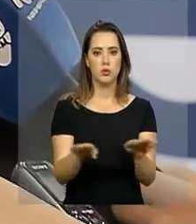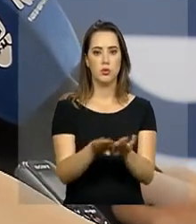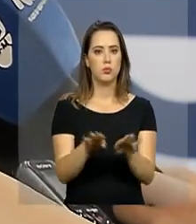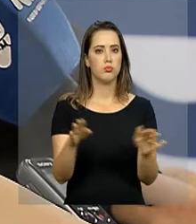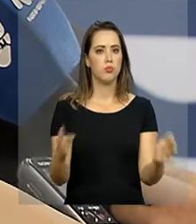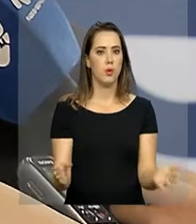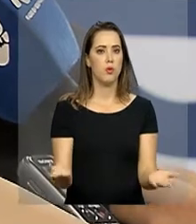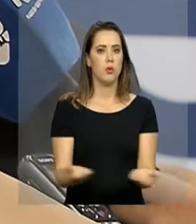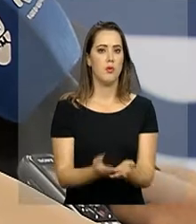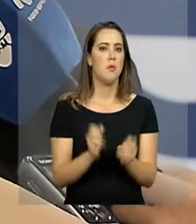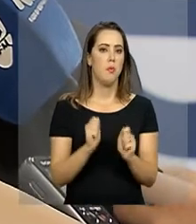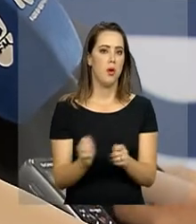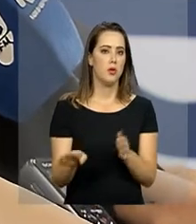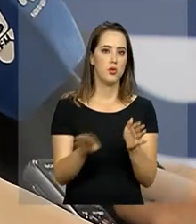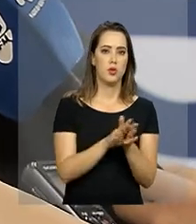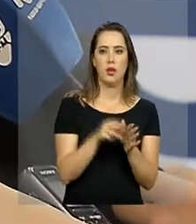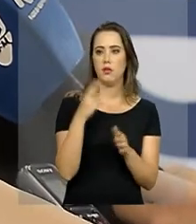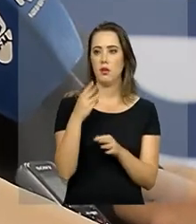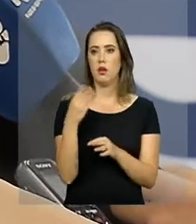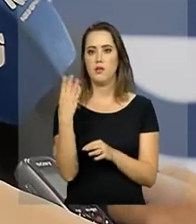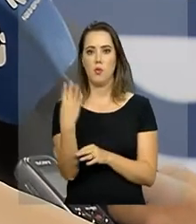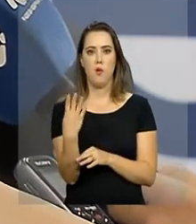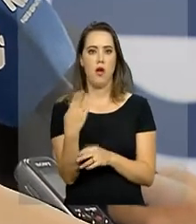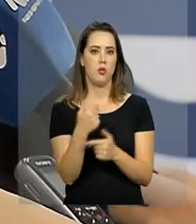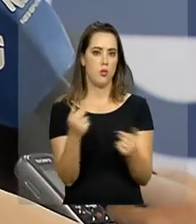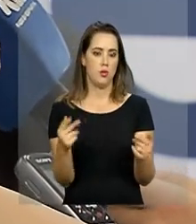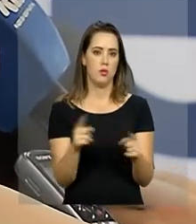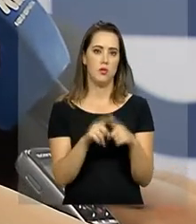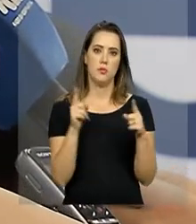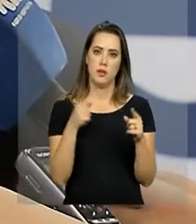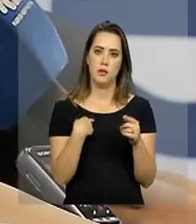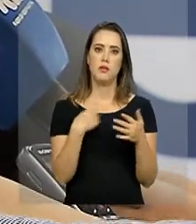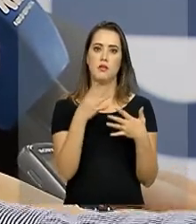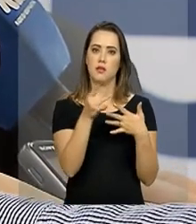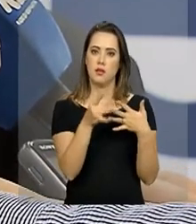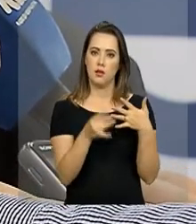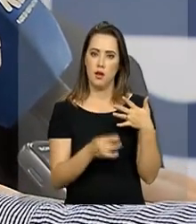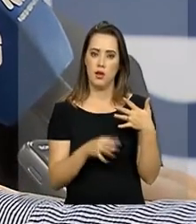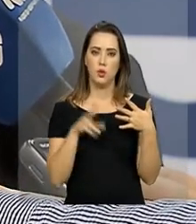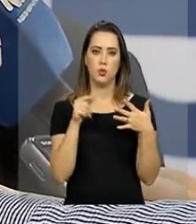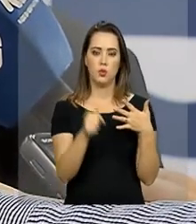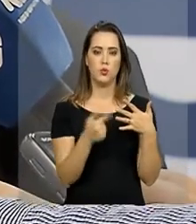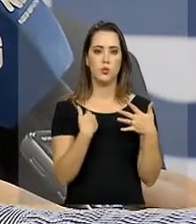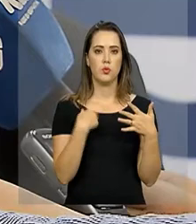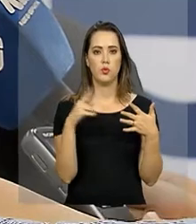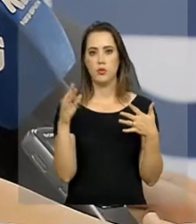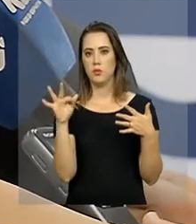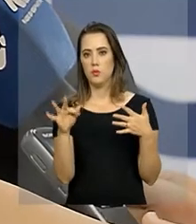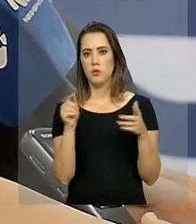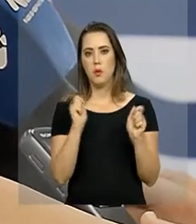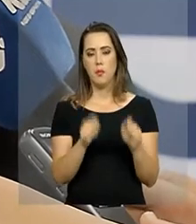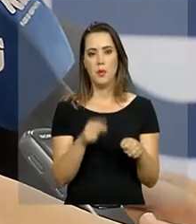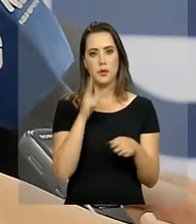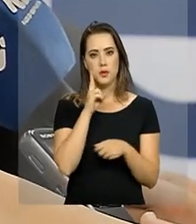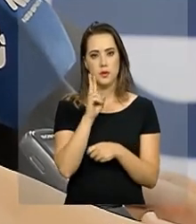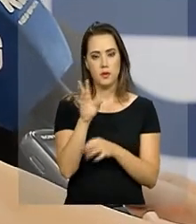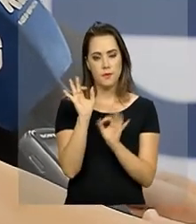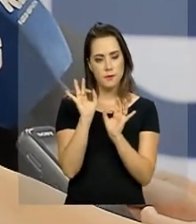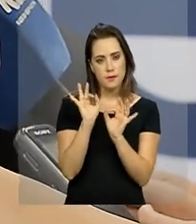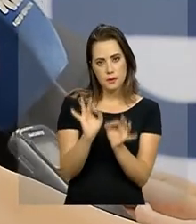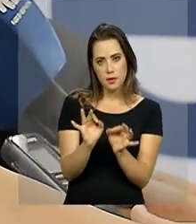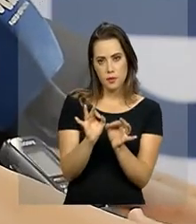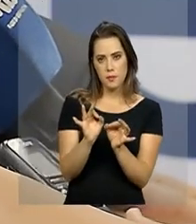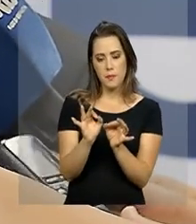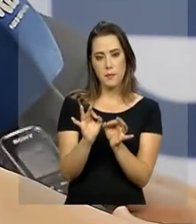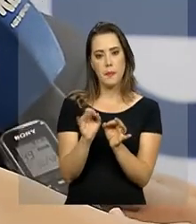uma embalagem, pode vir 3, 4 produtos, não tem problema nenhum. Desde que venha discriminado corretamente, que a Receita Federal possa fazer corretamente